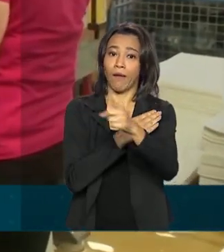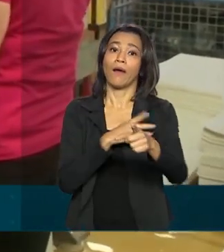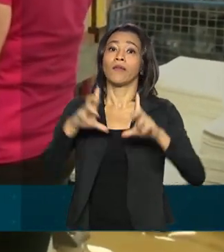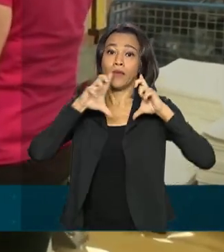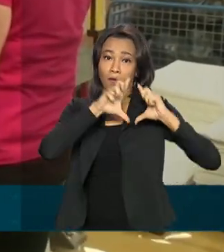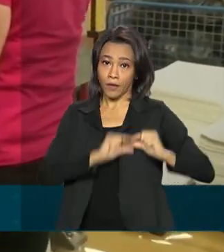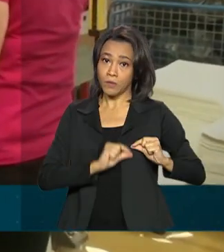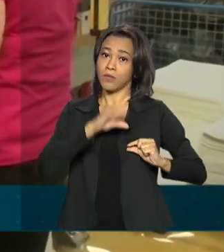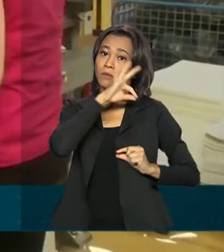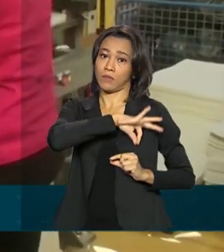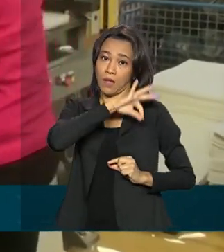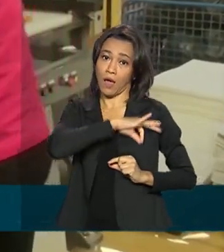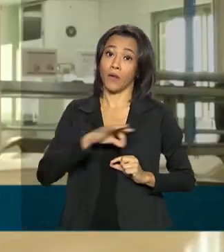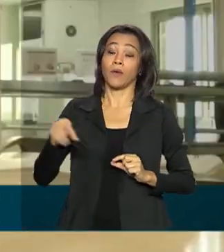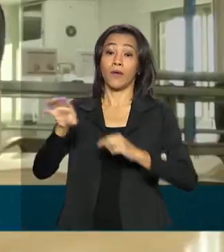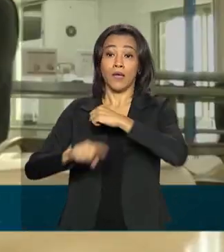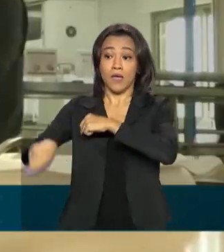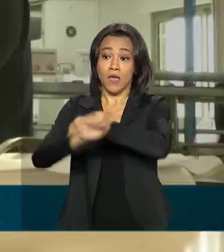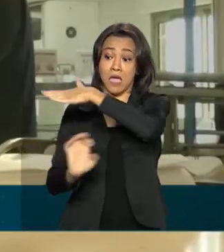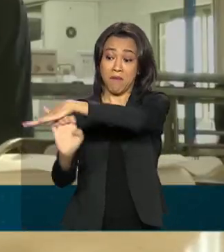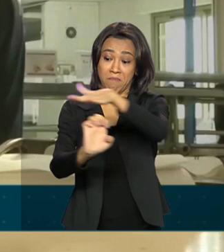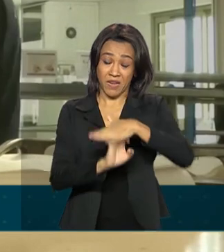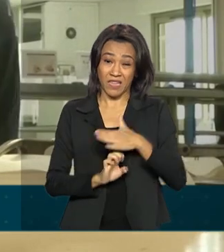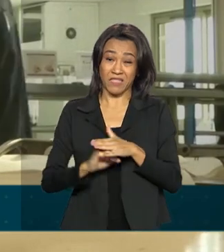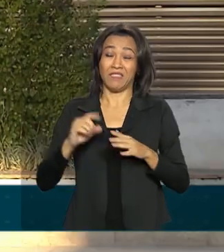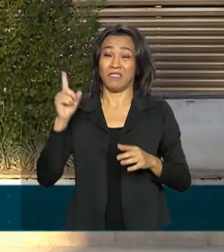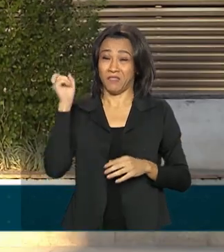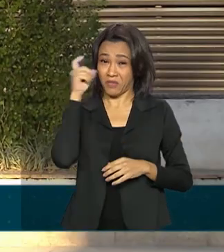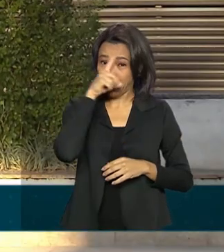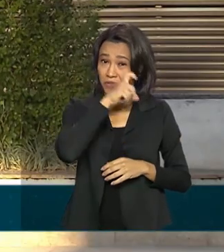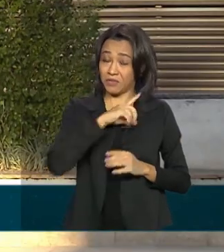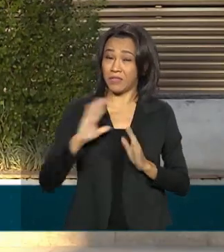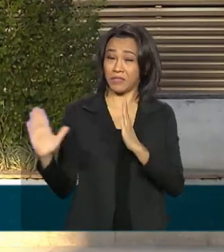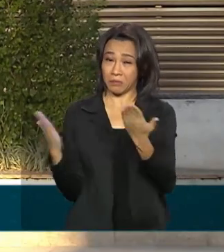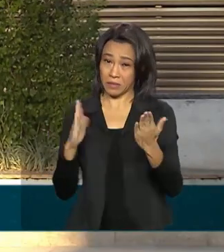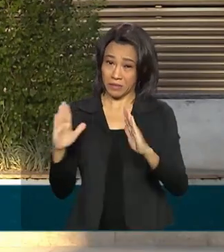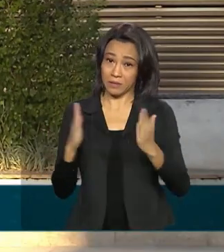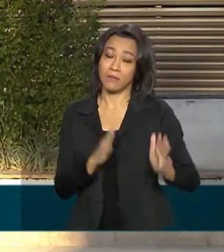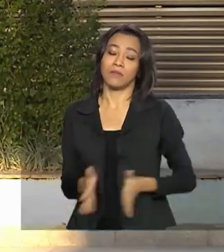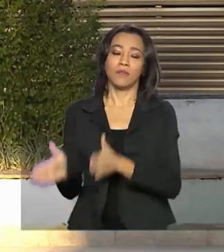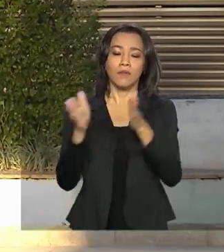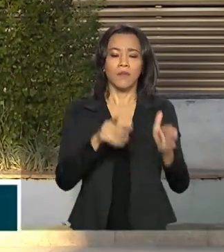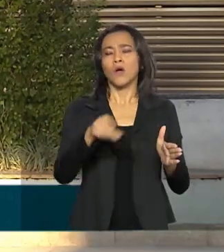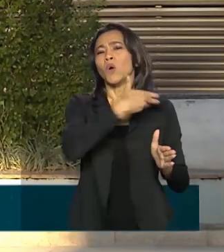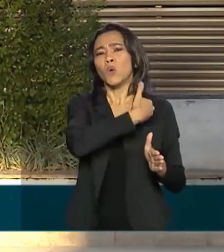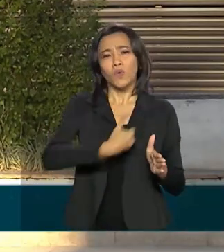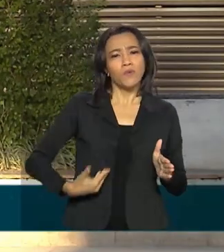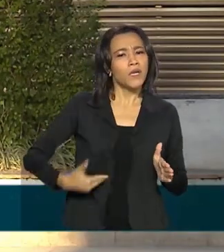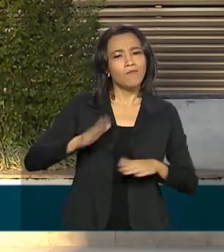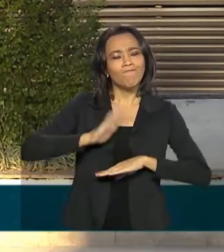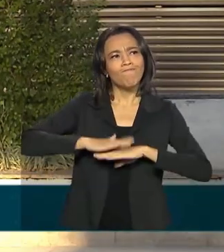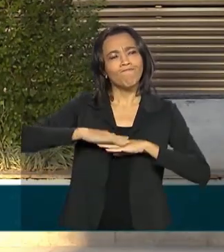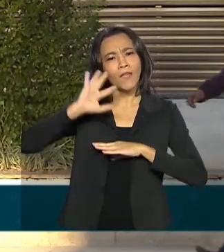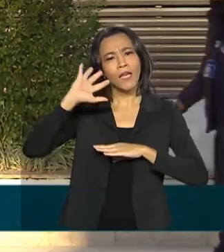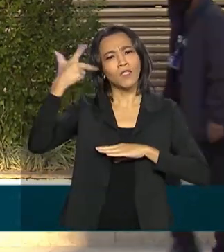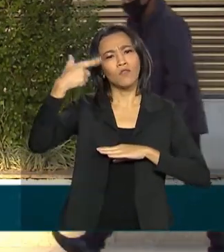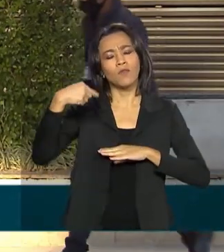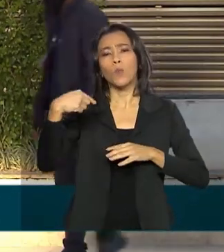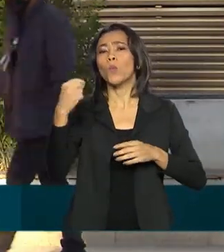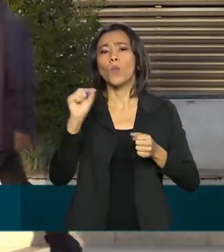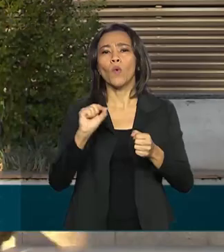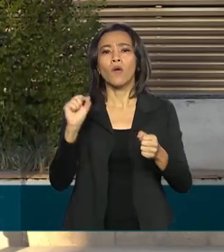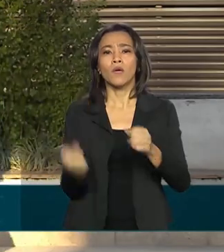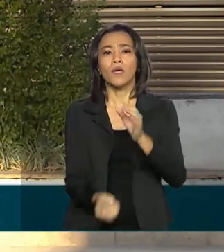Empresas e instituições amargaram resultados negativos. Para enfrentar o problema, o governo tomou uma série de medidas,